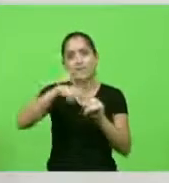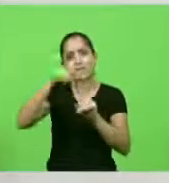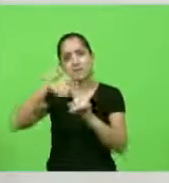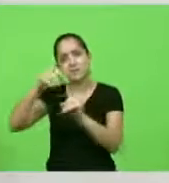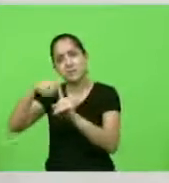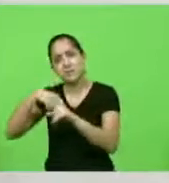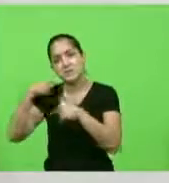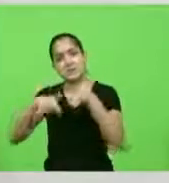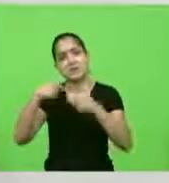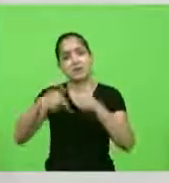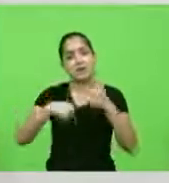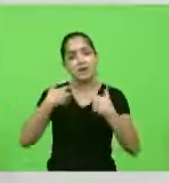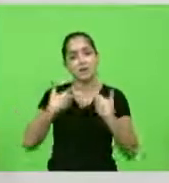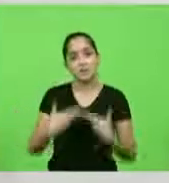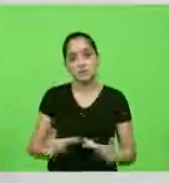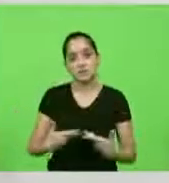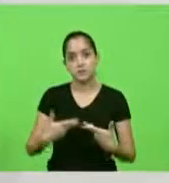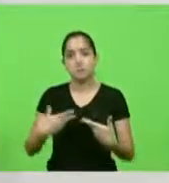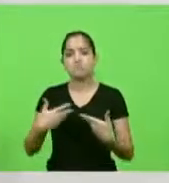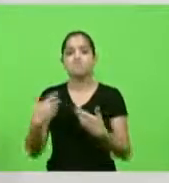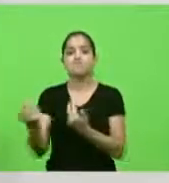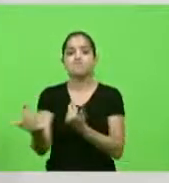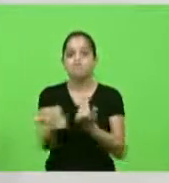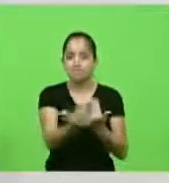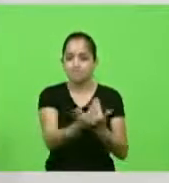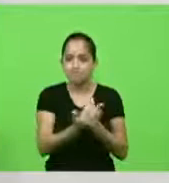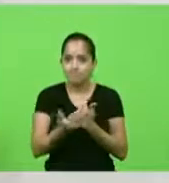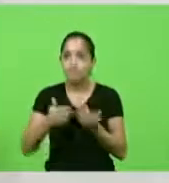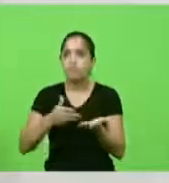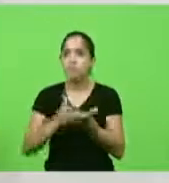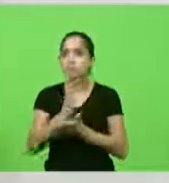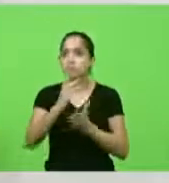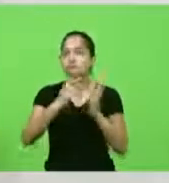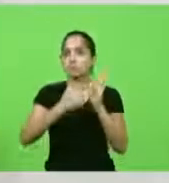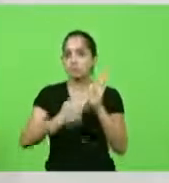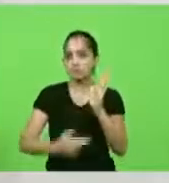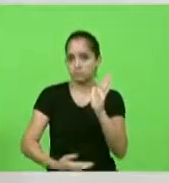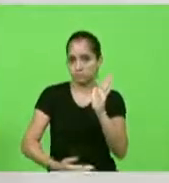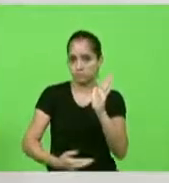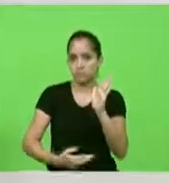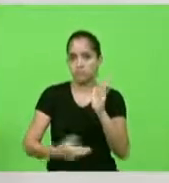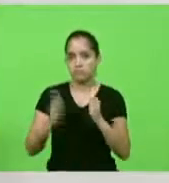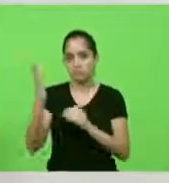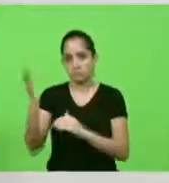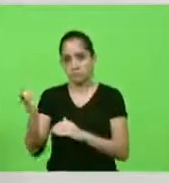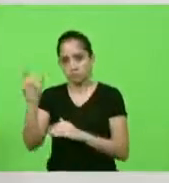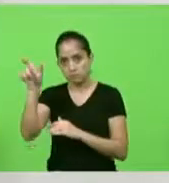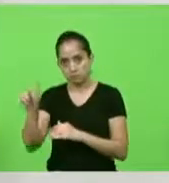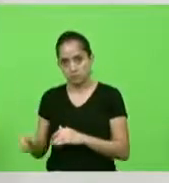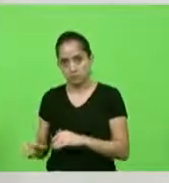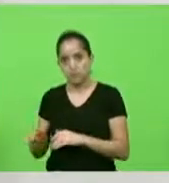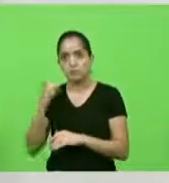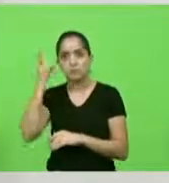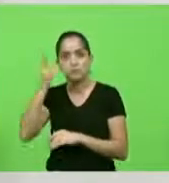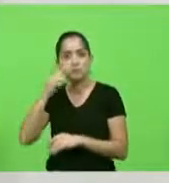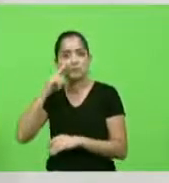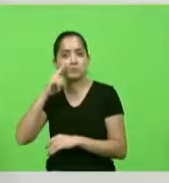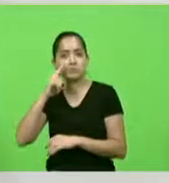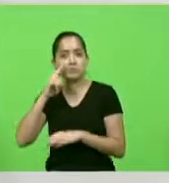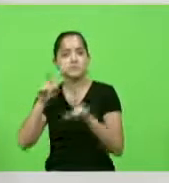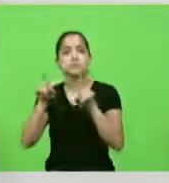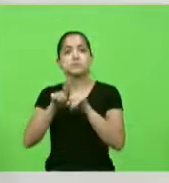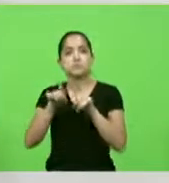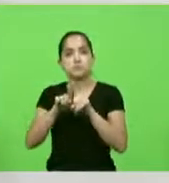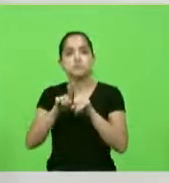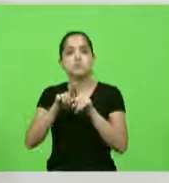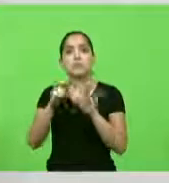e por unanimidade aprovamos o relatório do colega Ivan Nats inclusive com